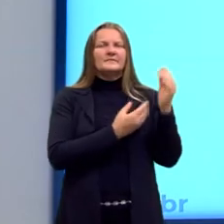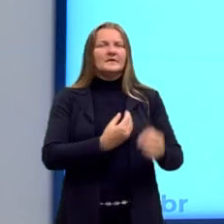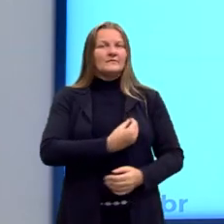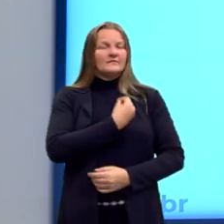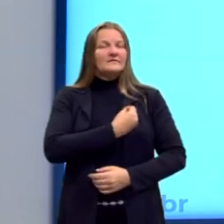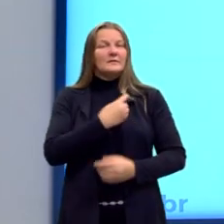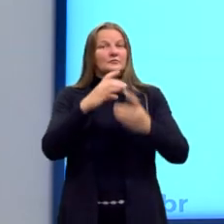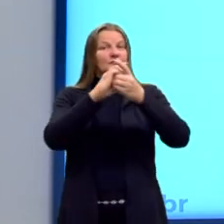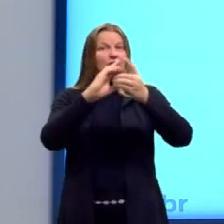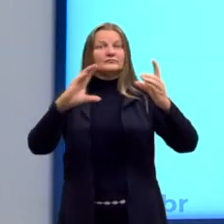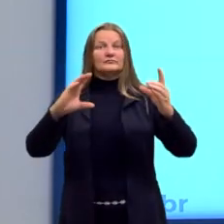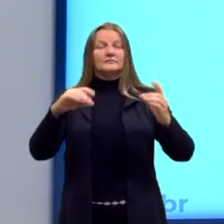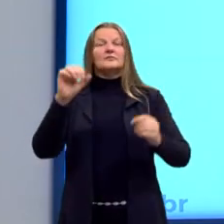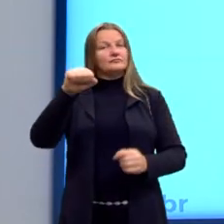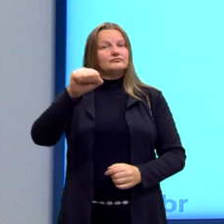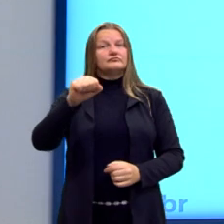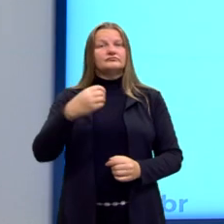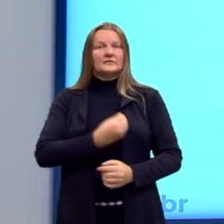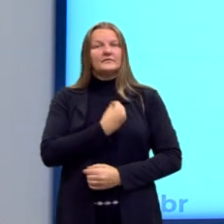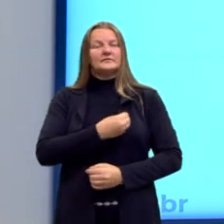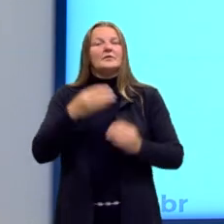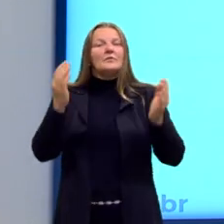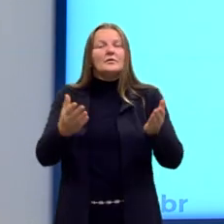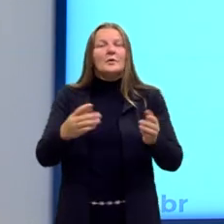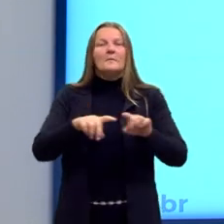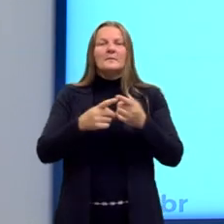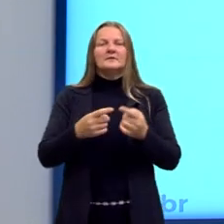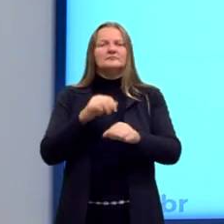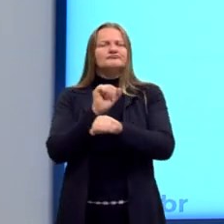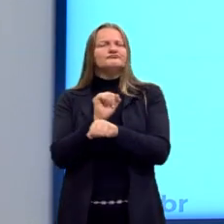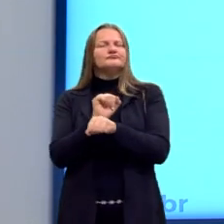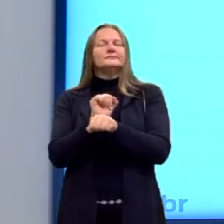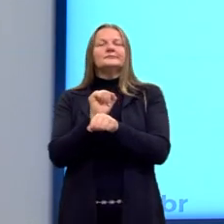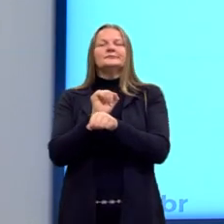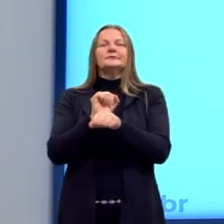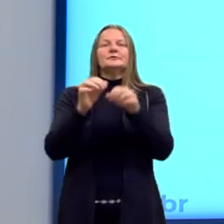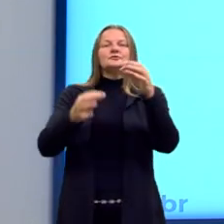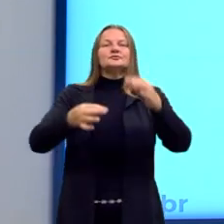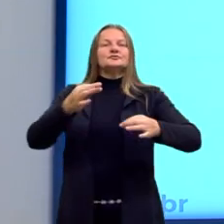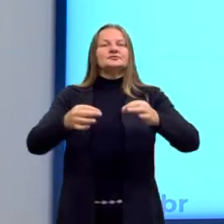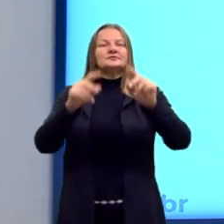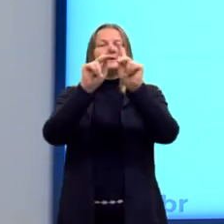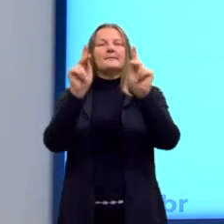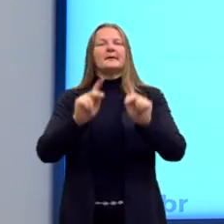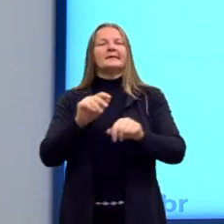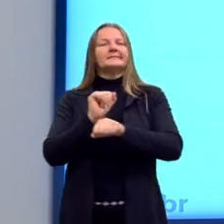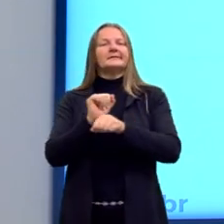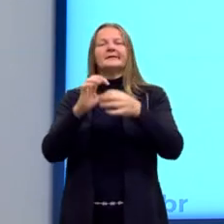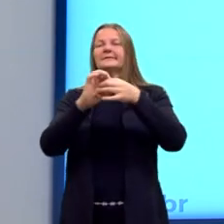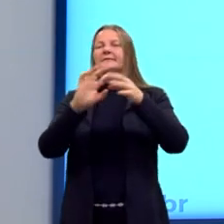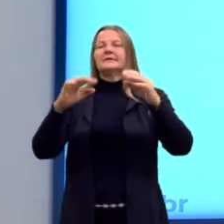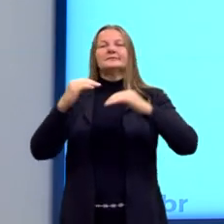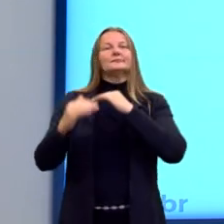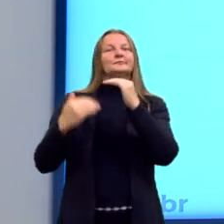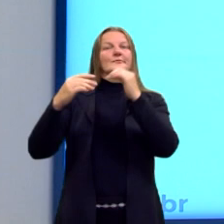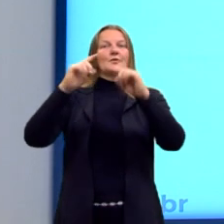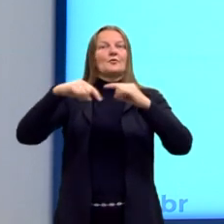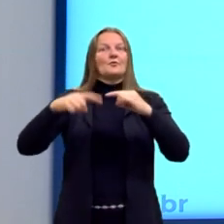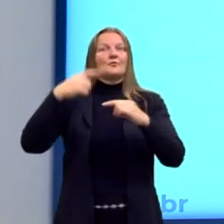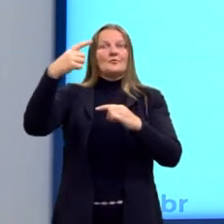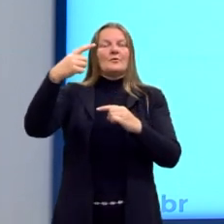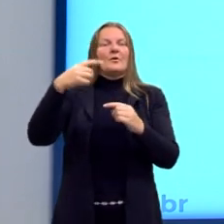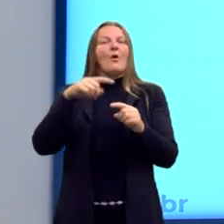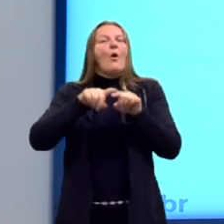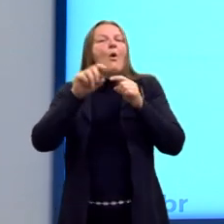em uma democracia, sim, vivemos. Basta esperar a paz, a justiça, a liberdade, a prosperidade, ou